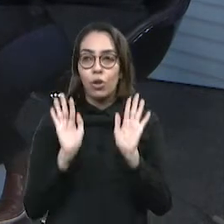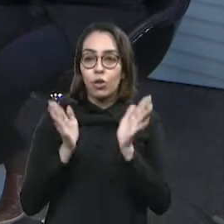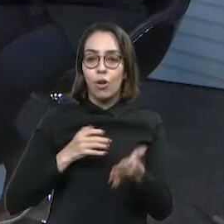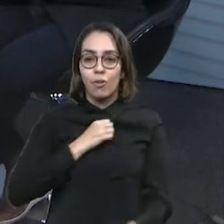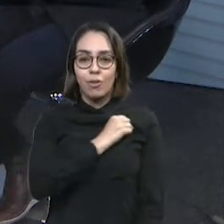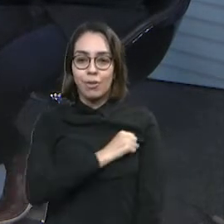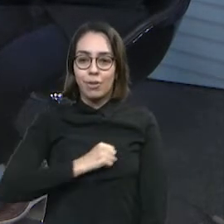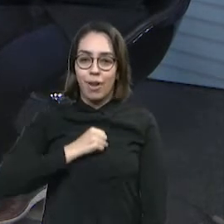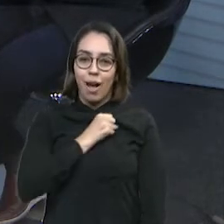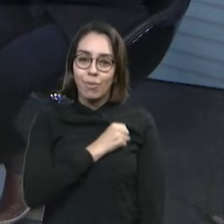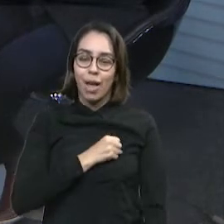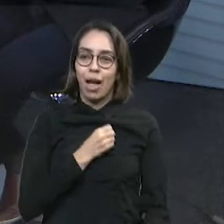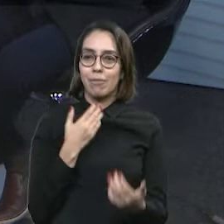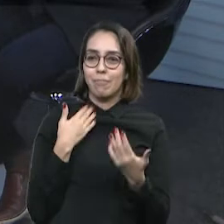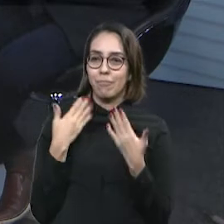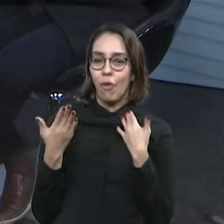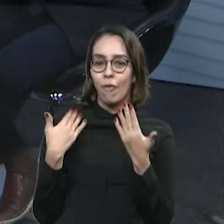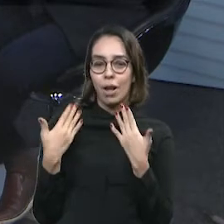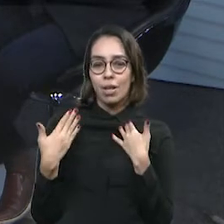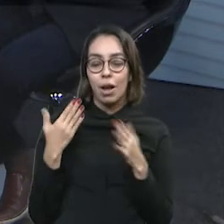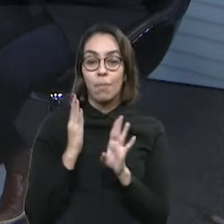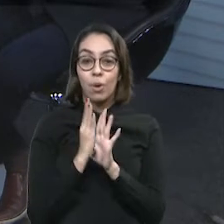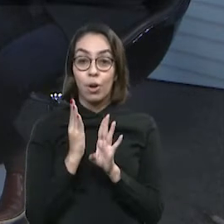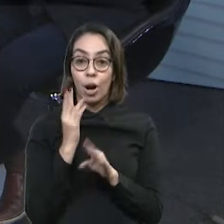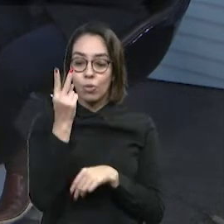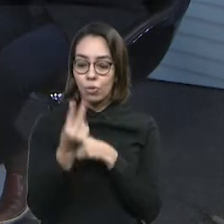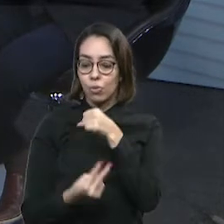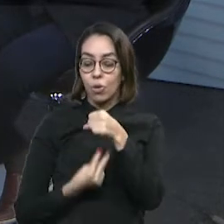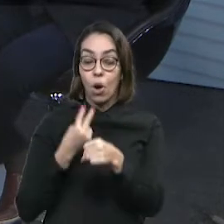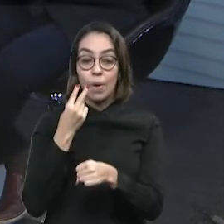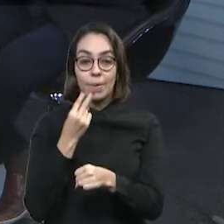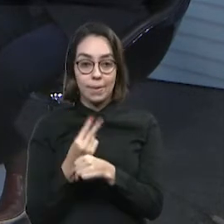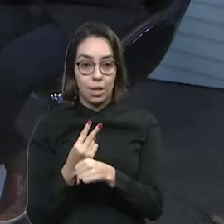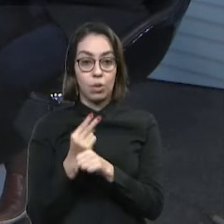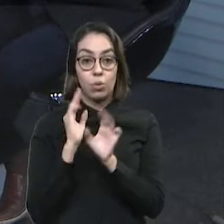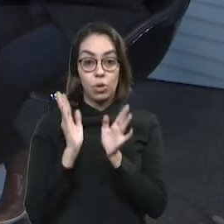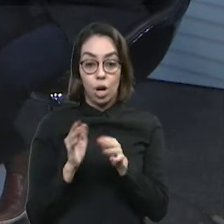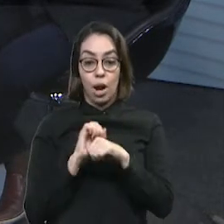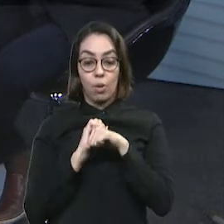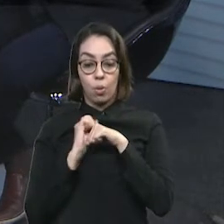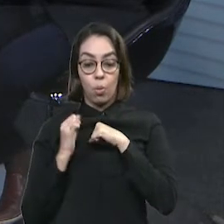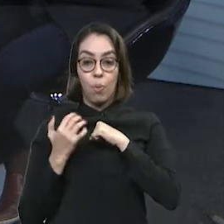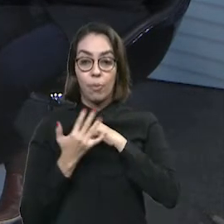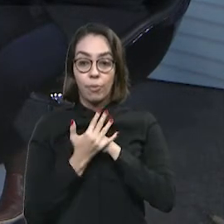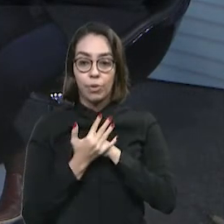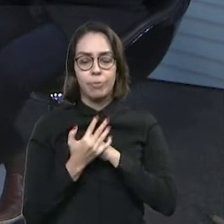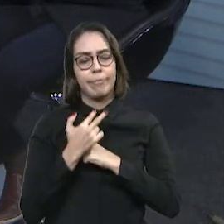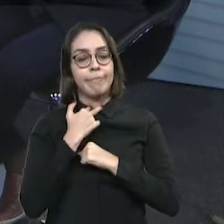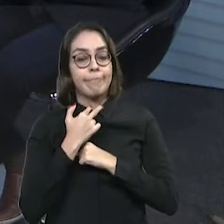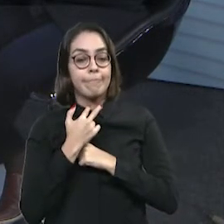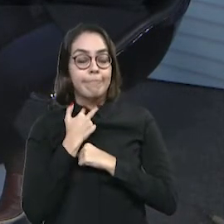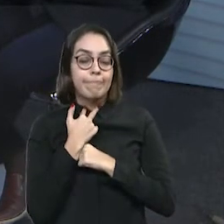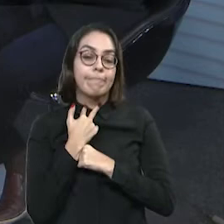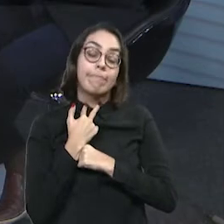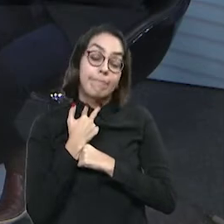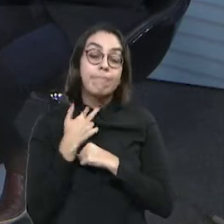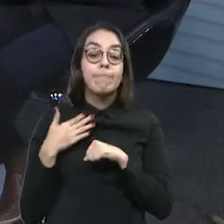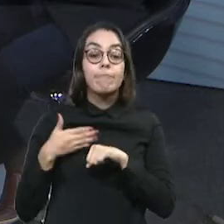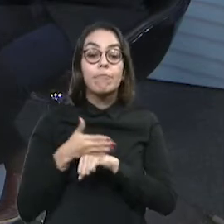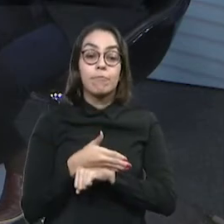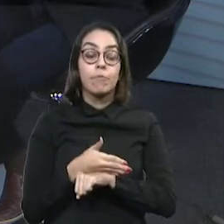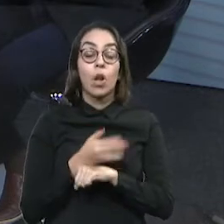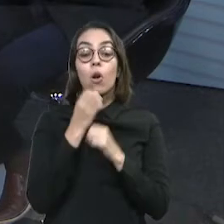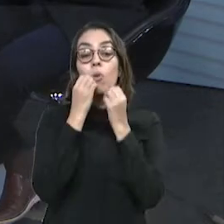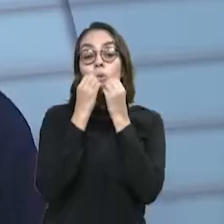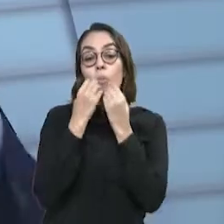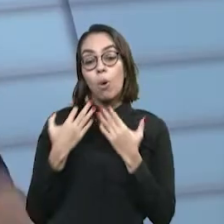de vir aqui falar com você. Afinal de contas, foram dois anos de pandemia, o que nos distanciou bastante. Foi pesado. A parte boa é que